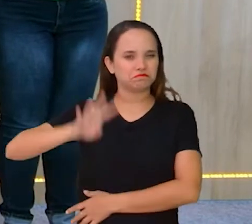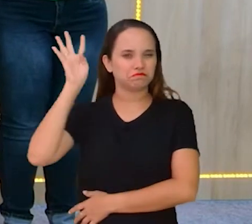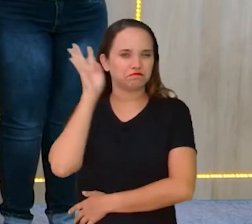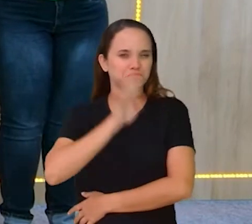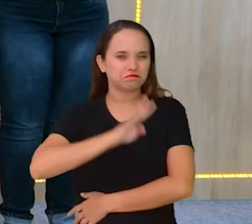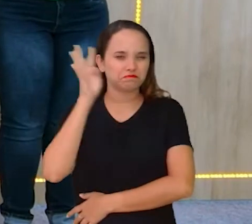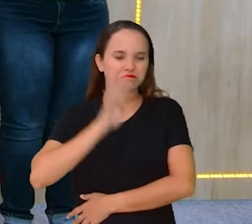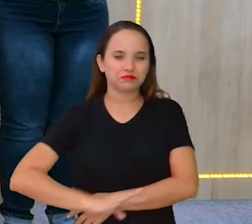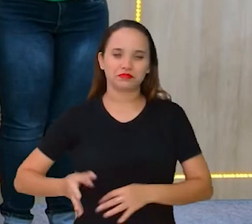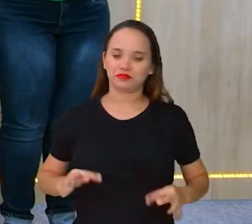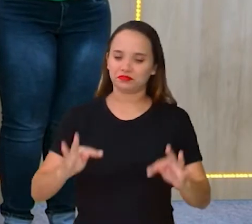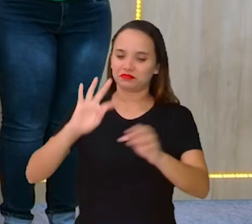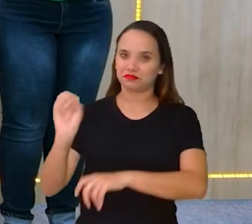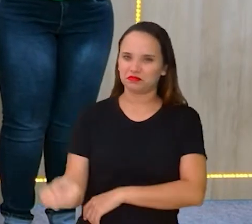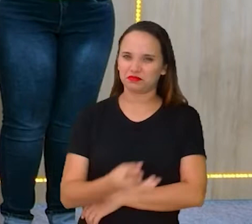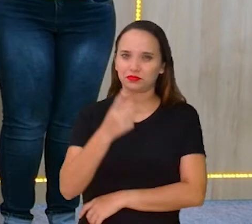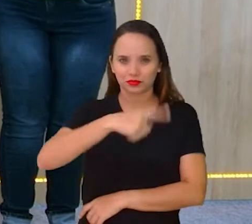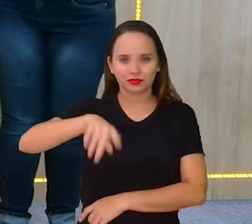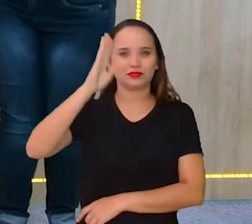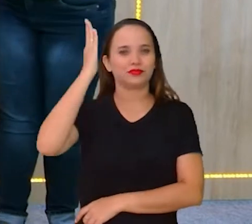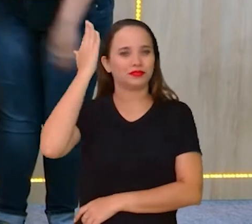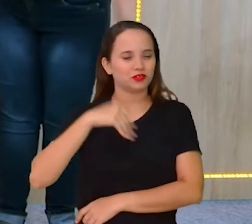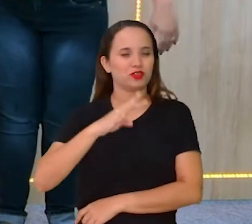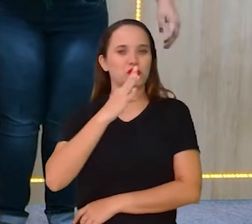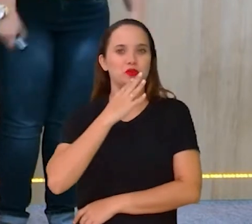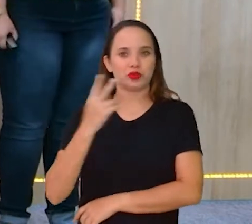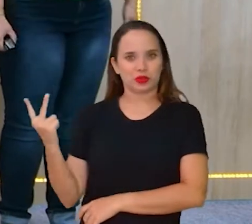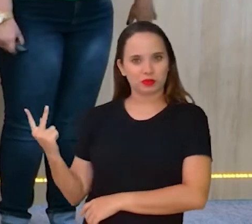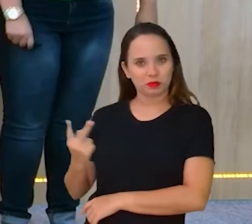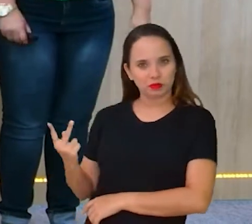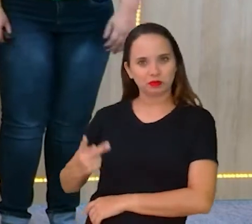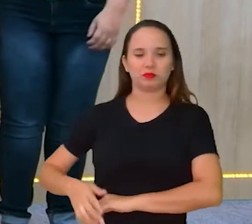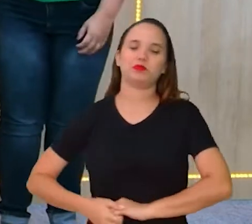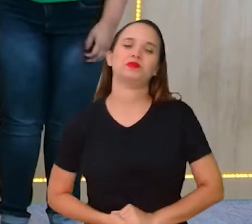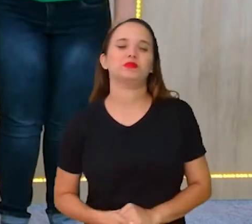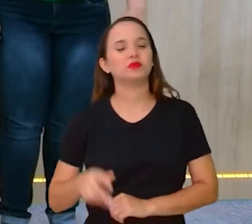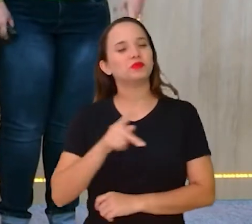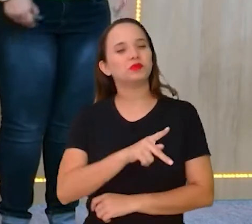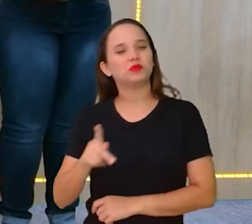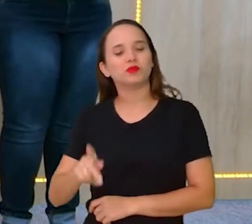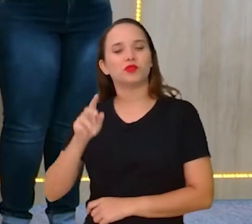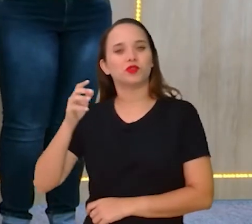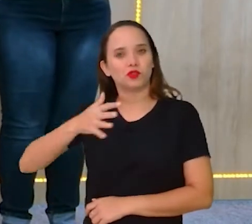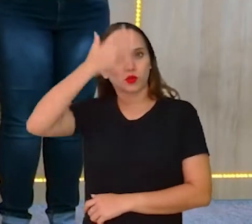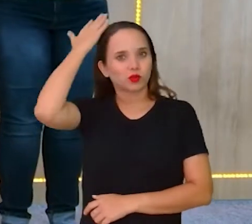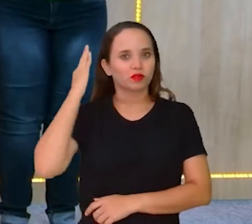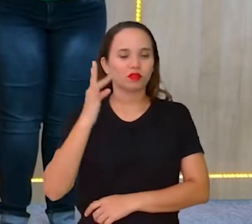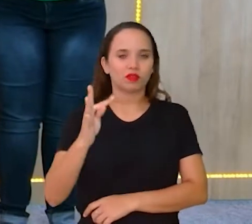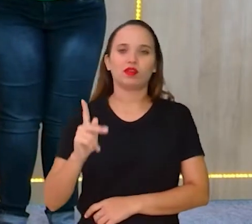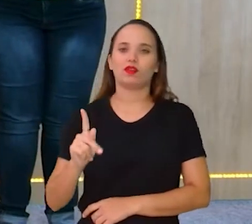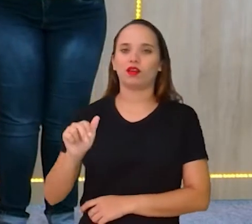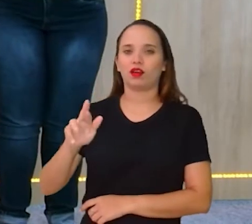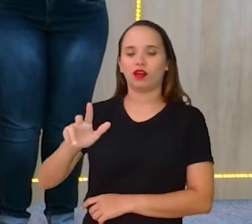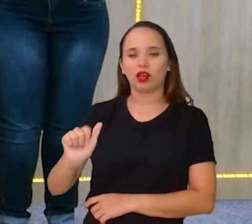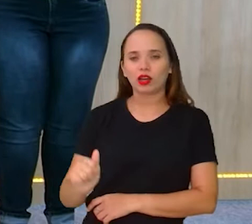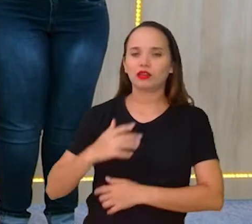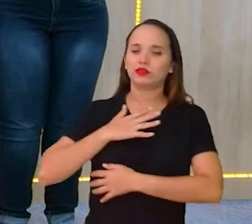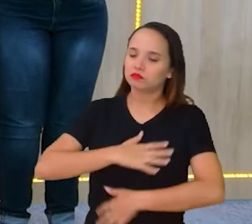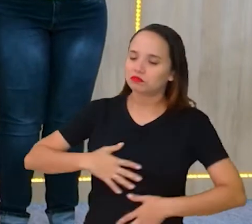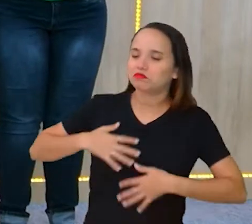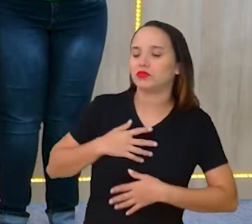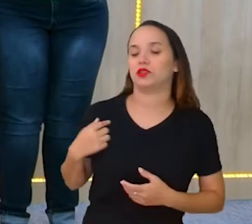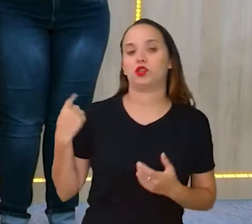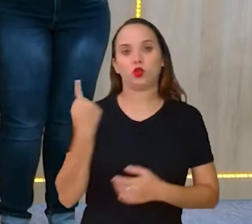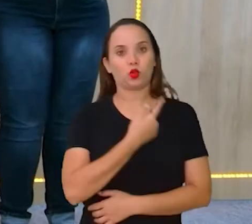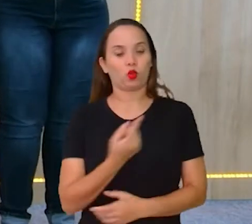tecnologia e inovação. Vocês sabem, né? Sou a professora Carla, meu parceiro... Professor Tiago, né? E com satisfação a gente volta hoje, Carla, para